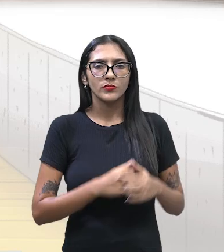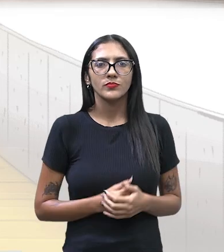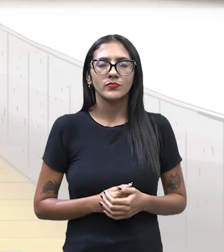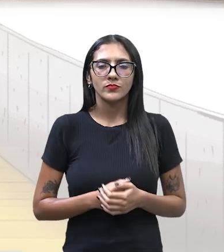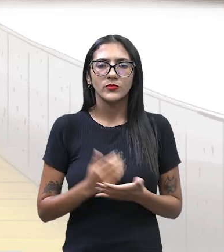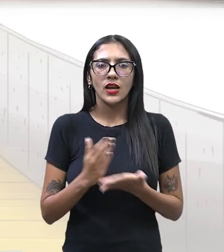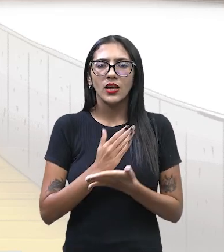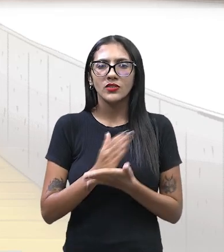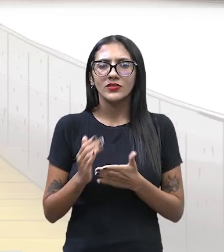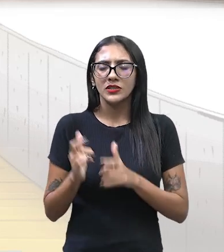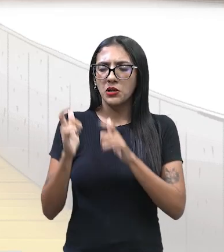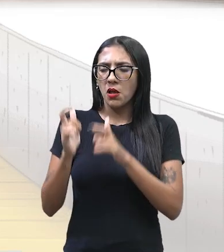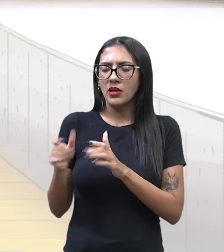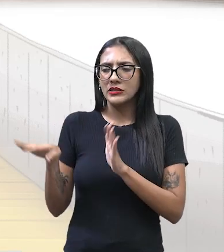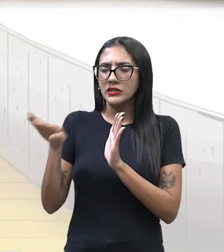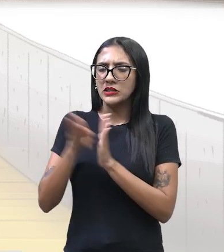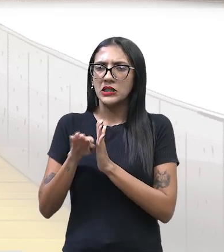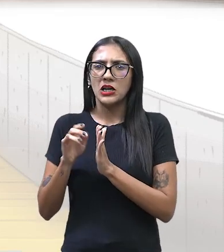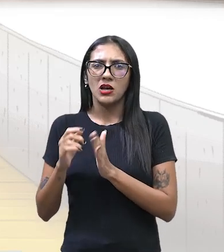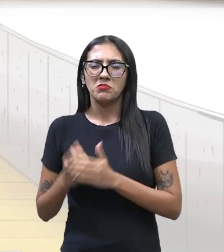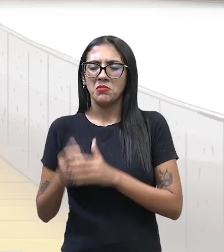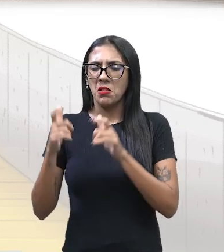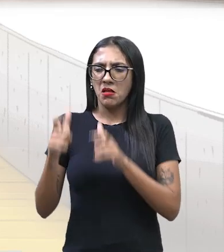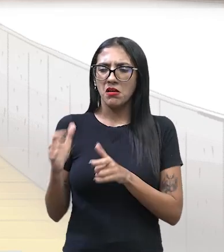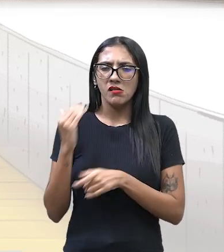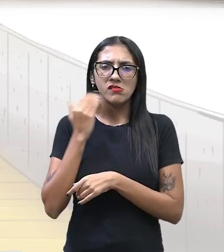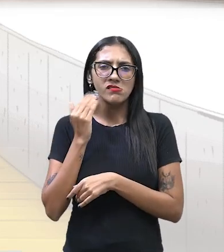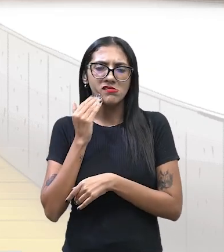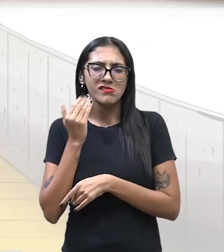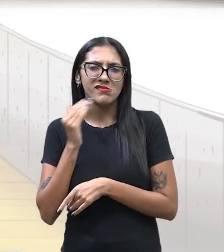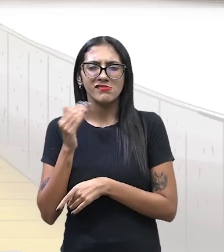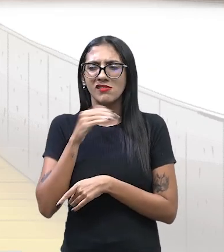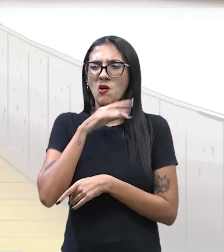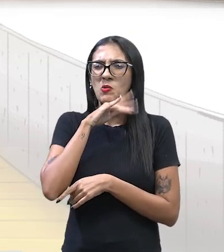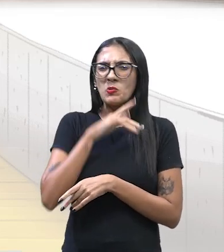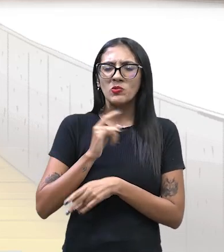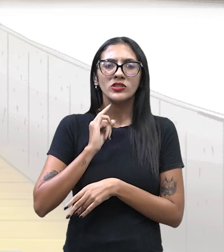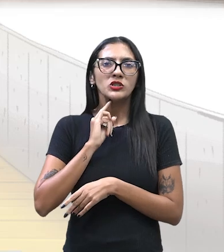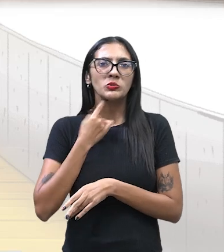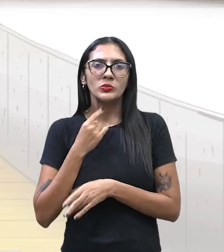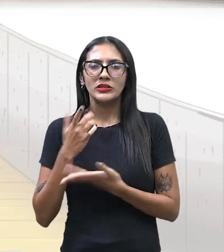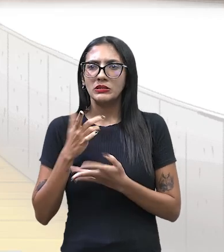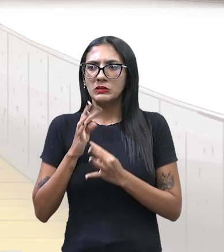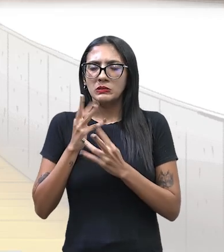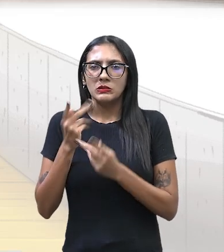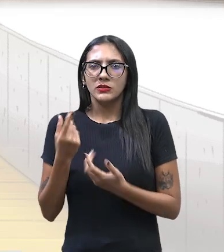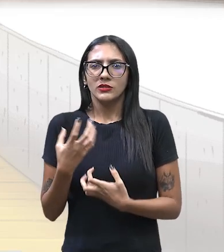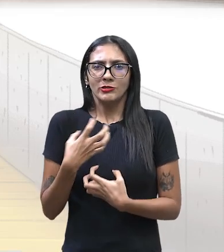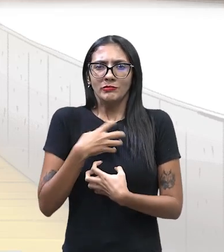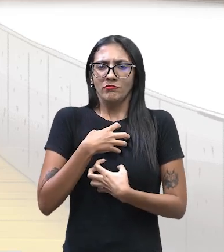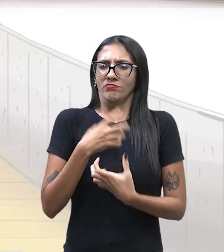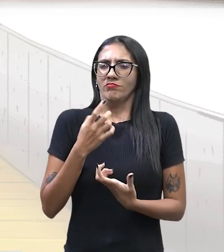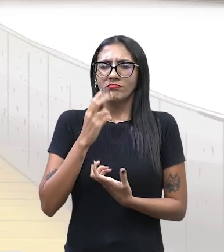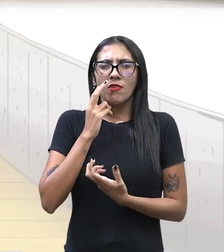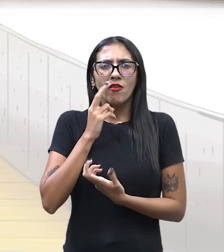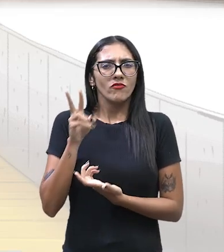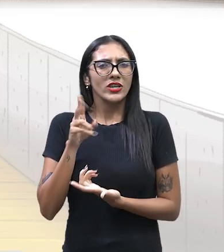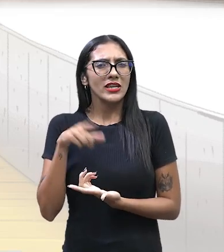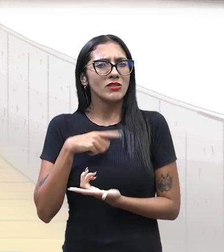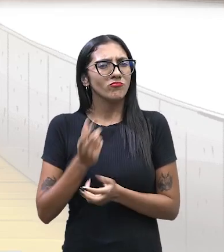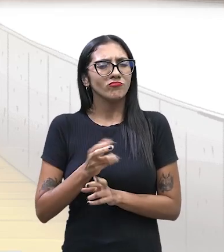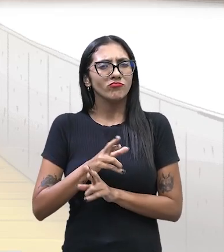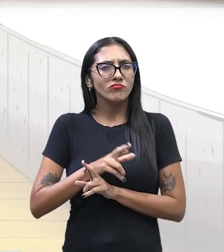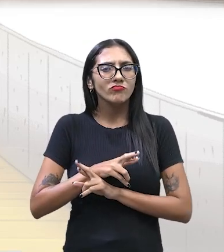municípios e é o porto todo quebrado, é lixo. Então, isso tudo dá um impacto para o turista que está chegando ali.